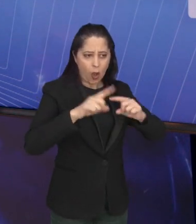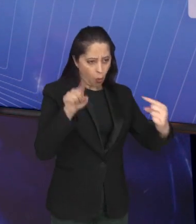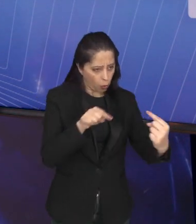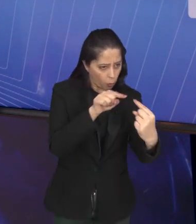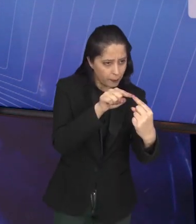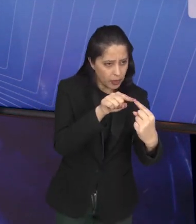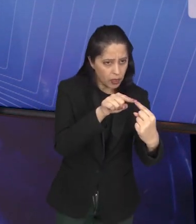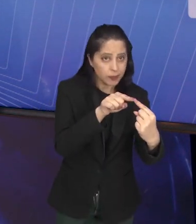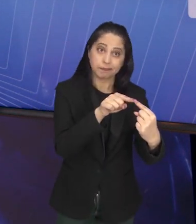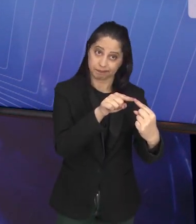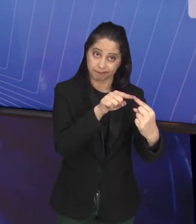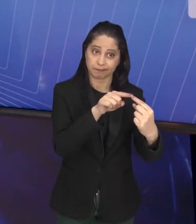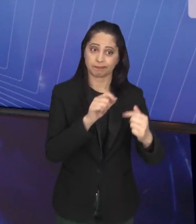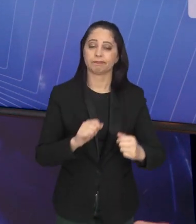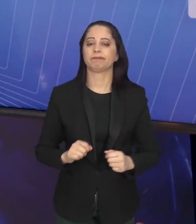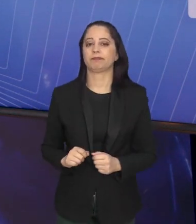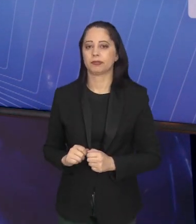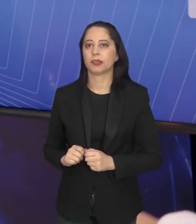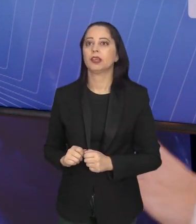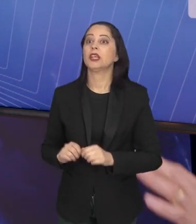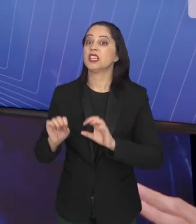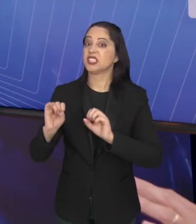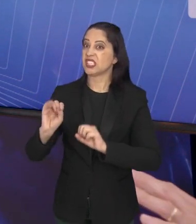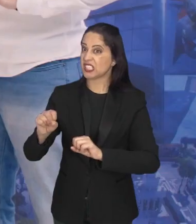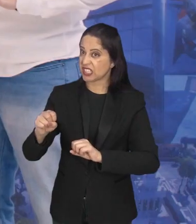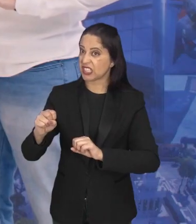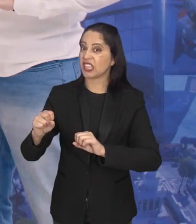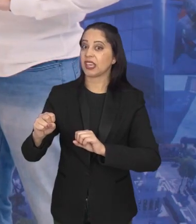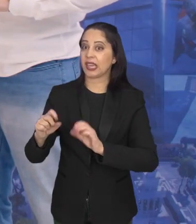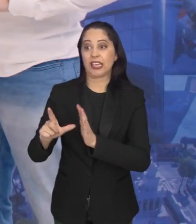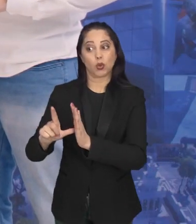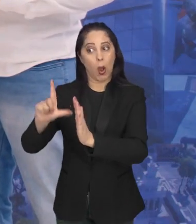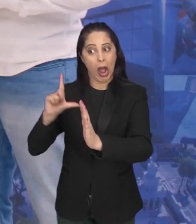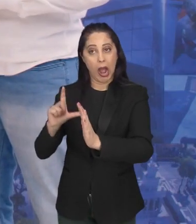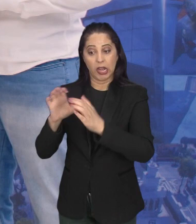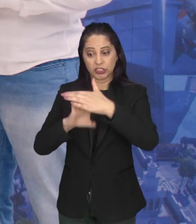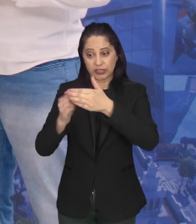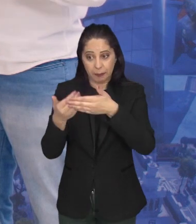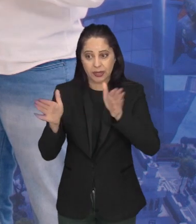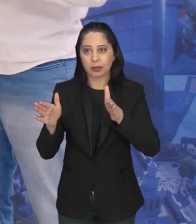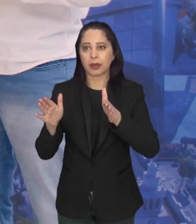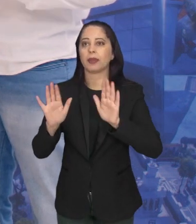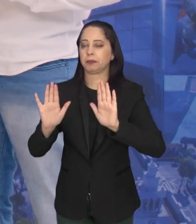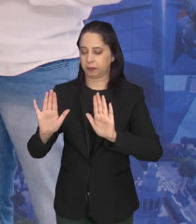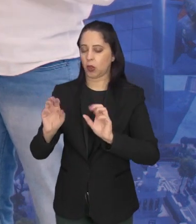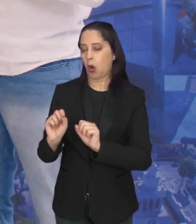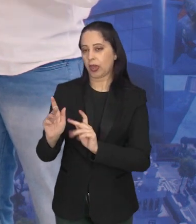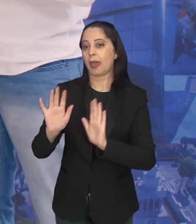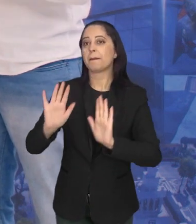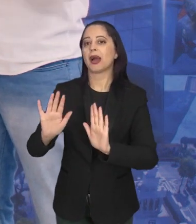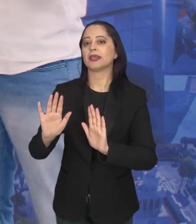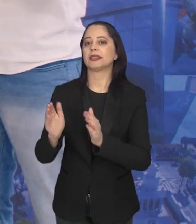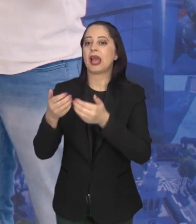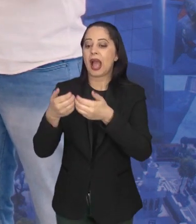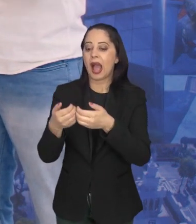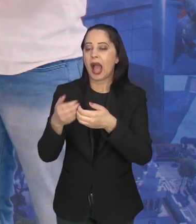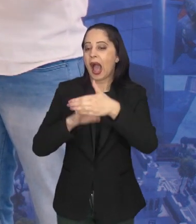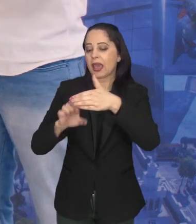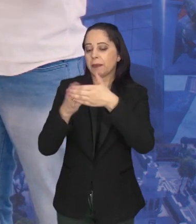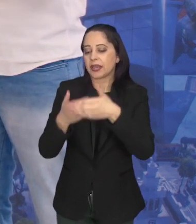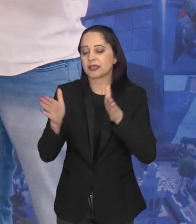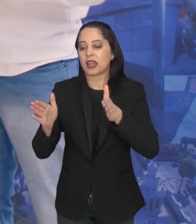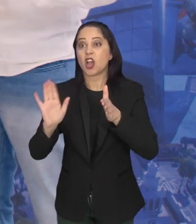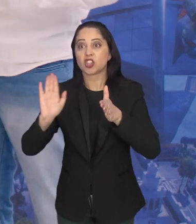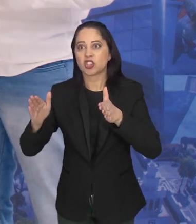mercado necessita. E isso a gente está falando tudo antes de abrir um negócio. Antes de abrir um negócio. E quando a gente, propriamente, vai lá e